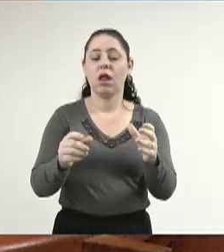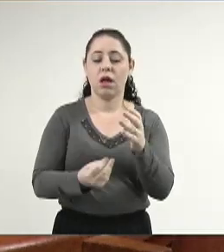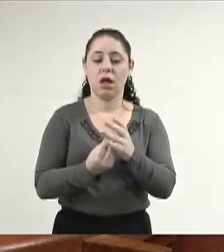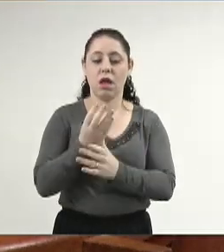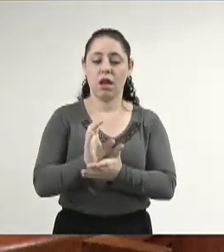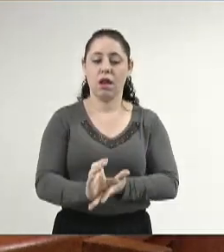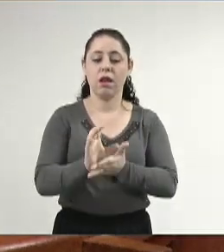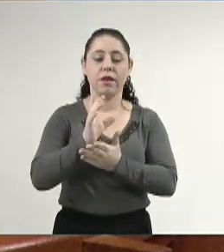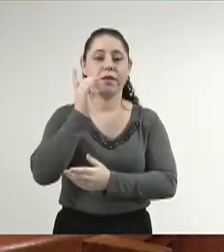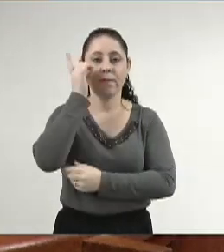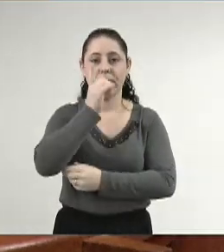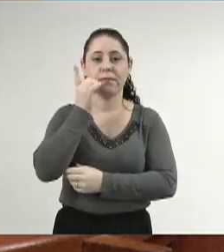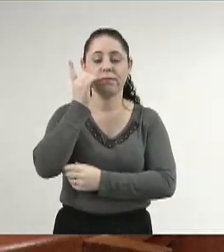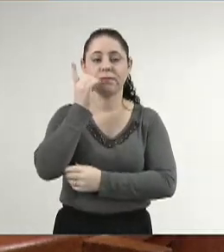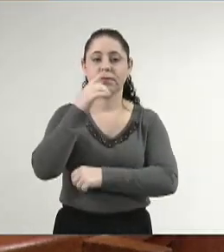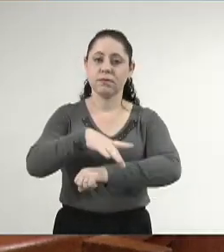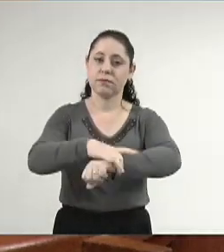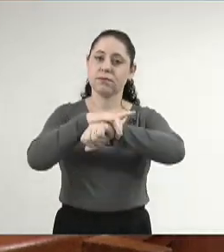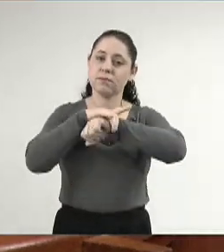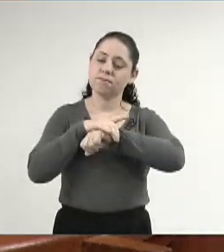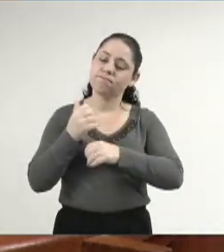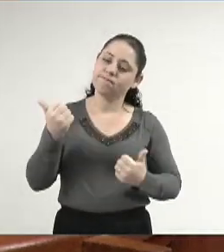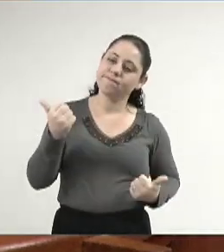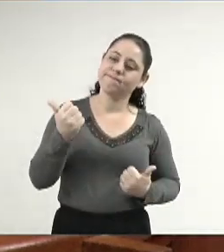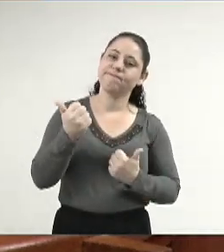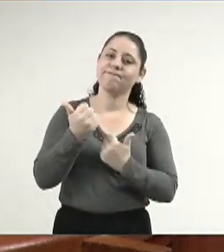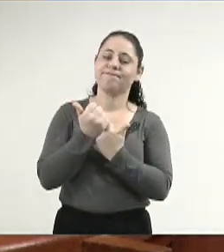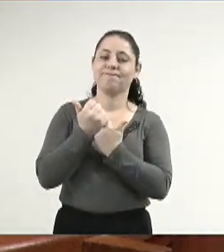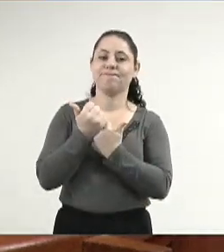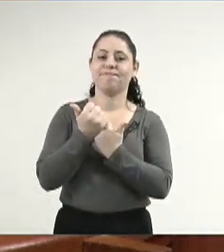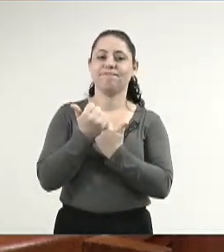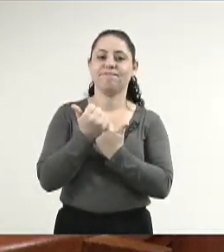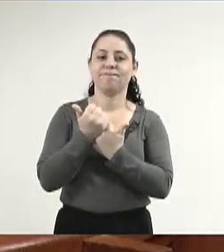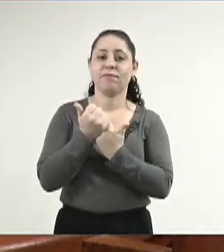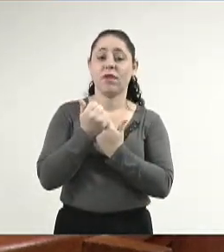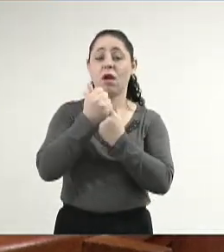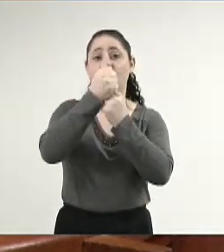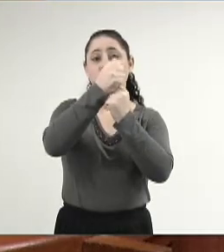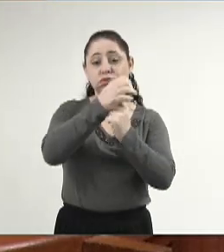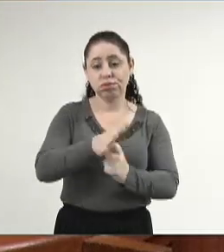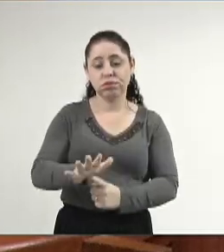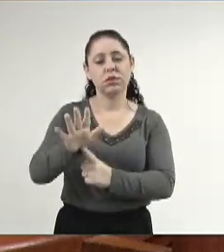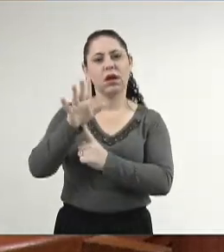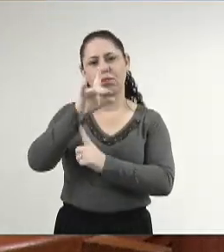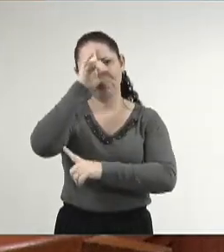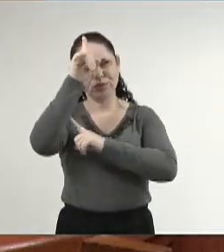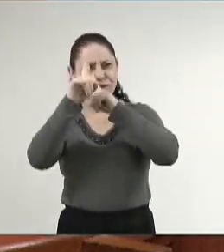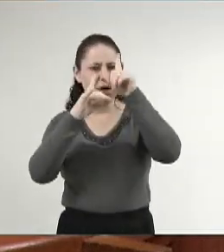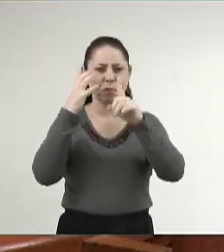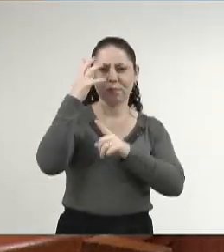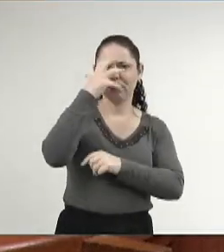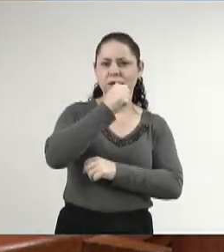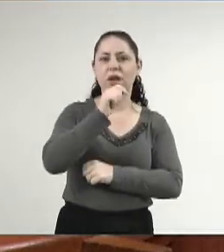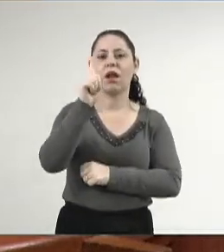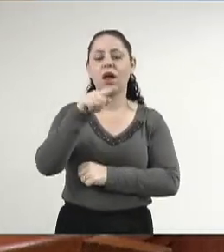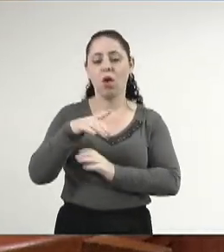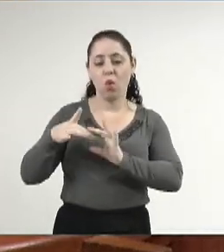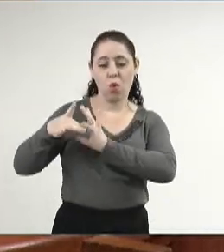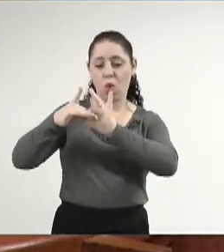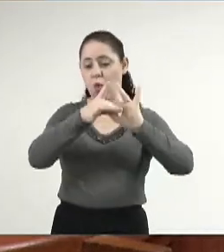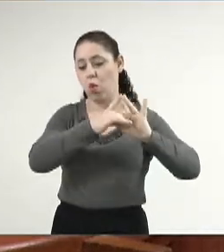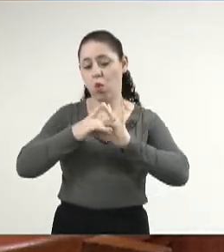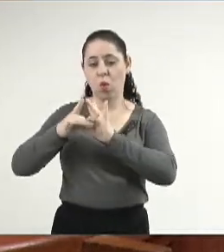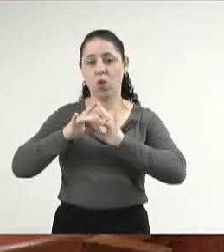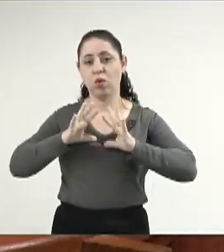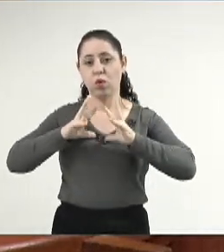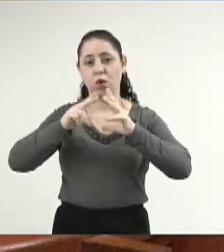a Frente Parlamentar em defesa, em apoio, em disseminar essa ideia tão bonita que é a união de